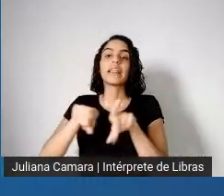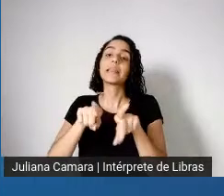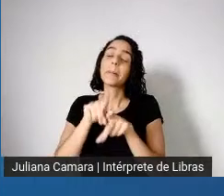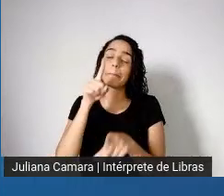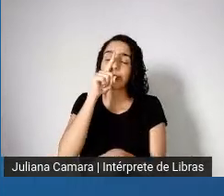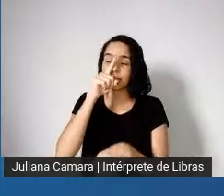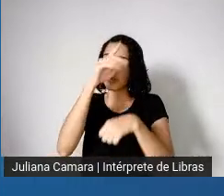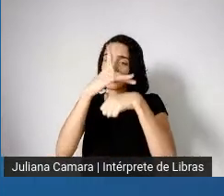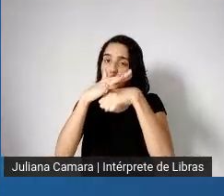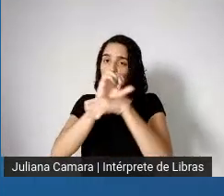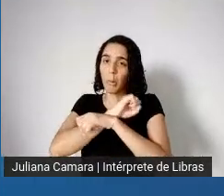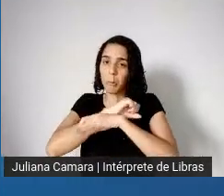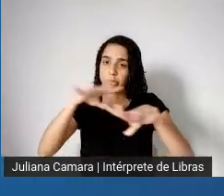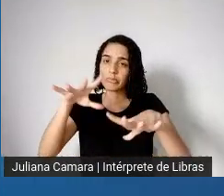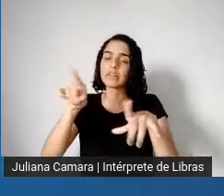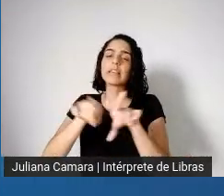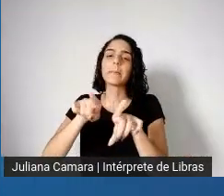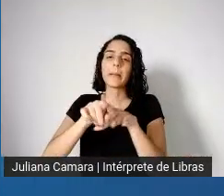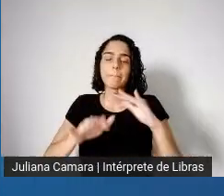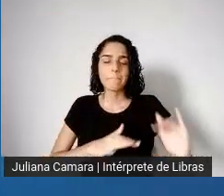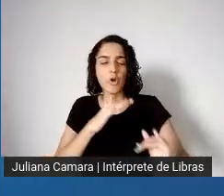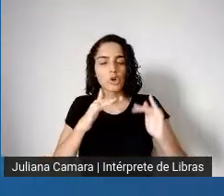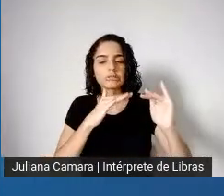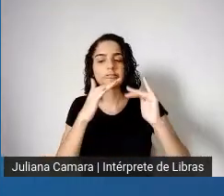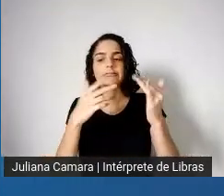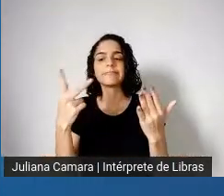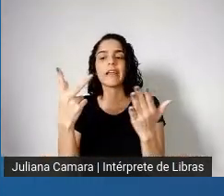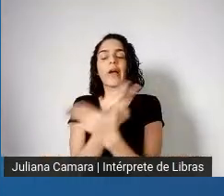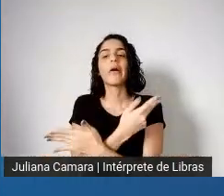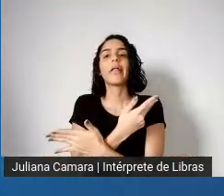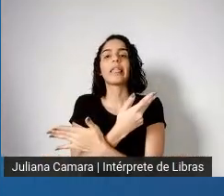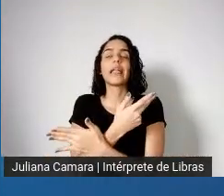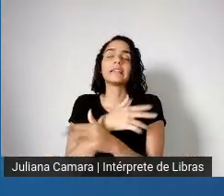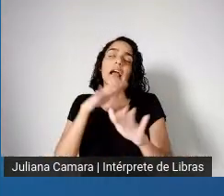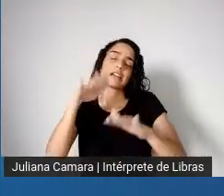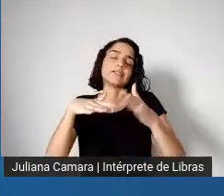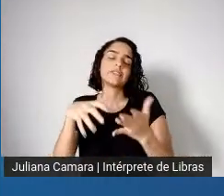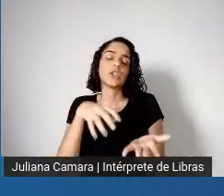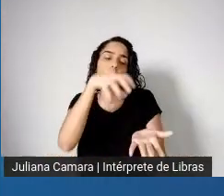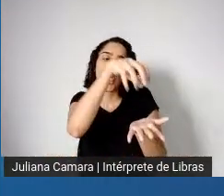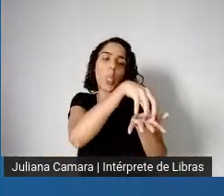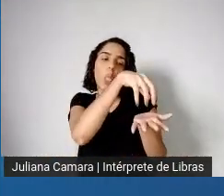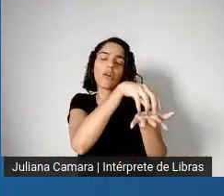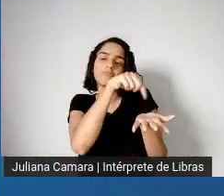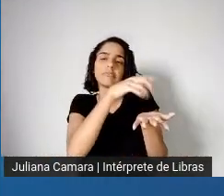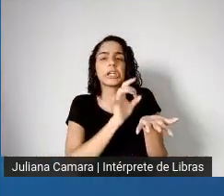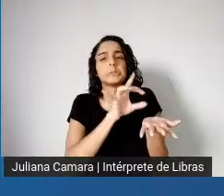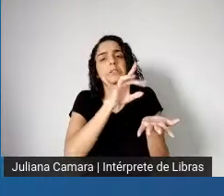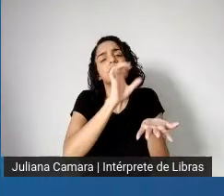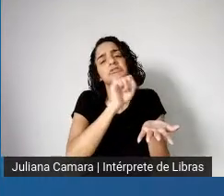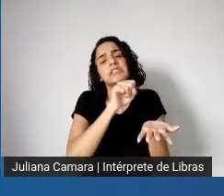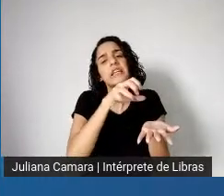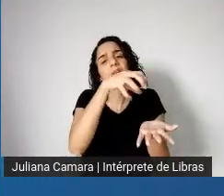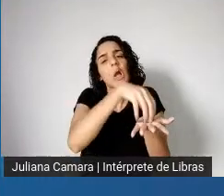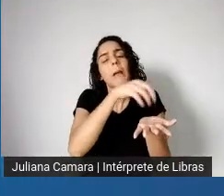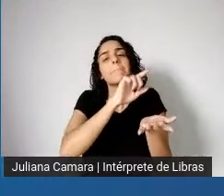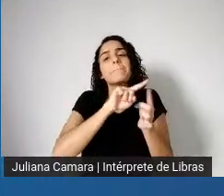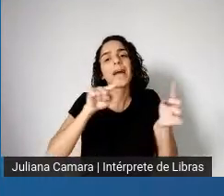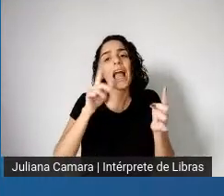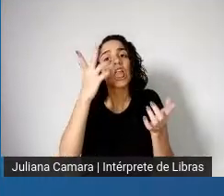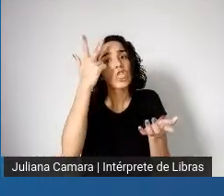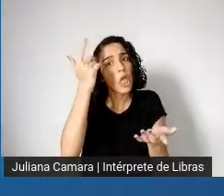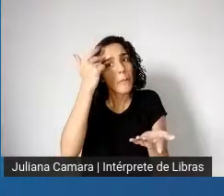processos, né, que muitas vezes ficam regionalizados por circunstâncias de vidas, mas que muitos deles têm